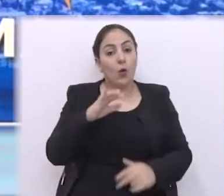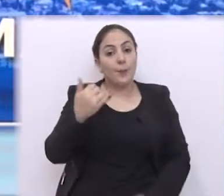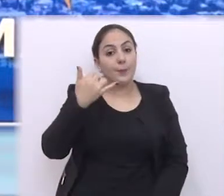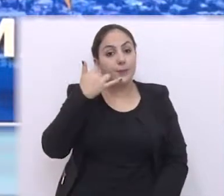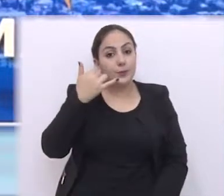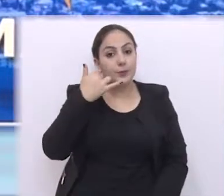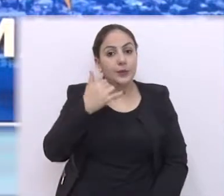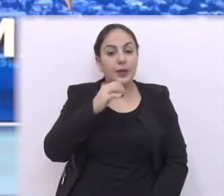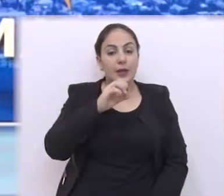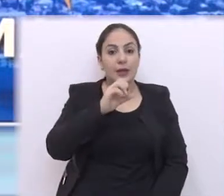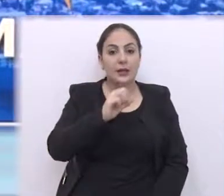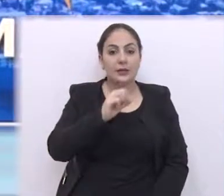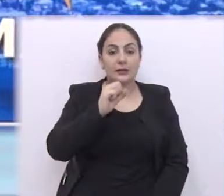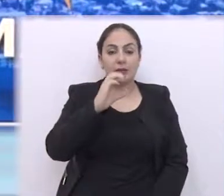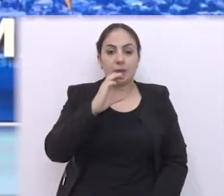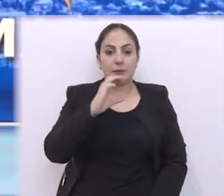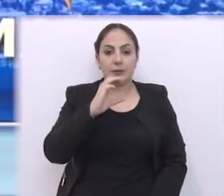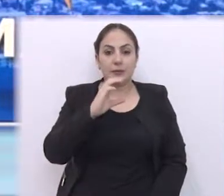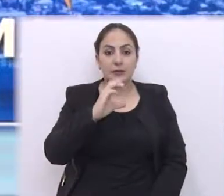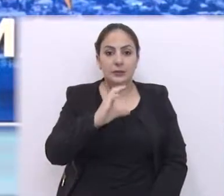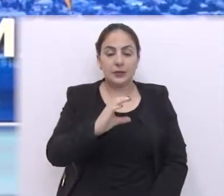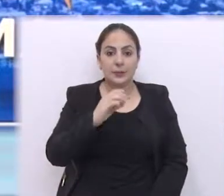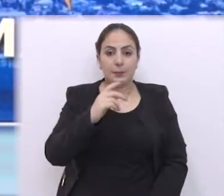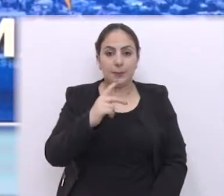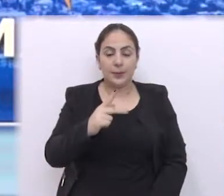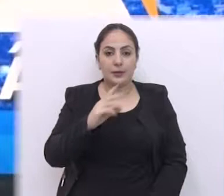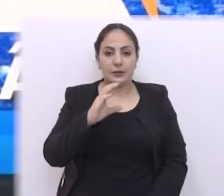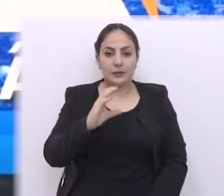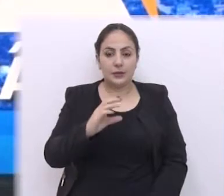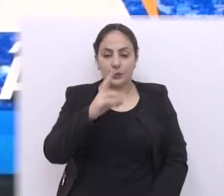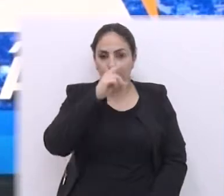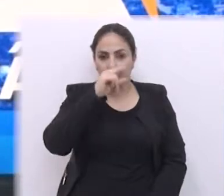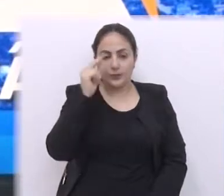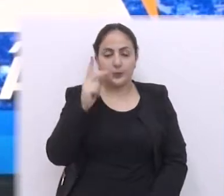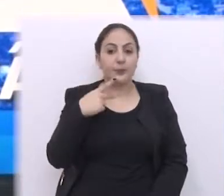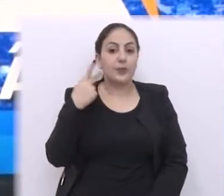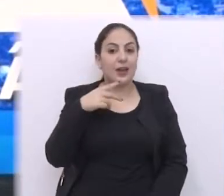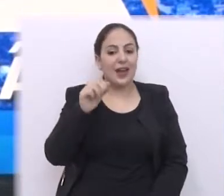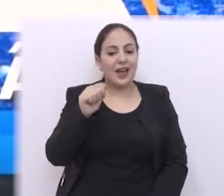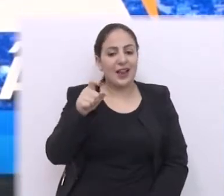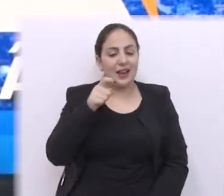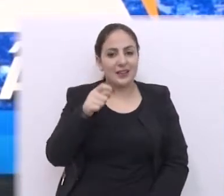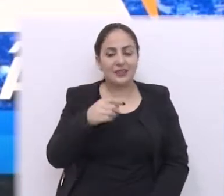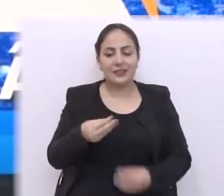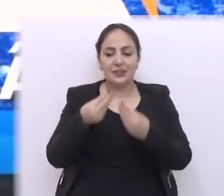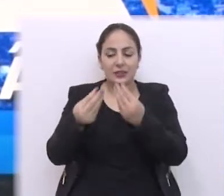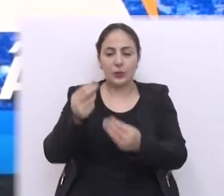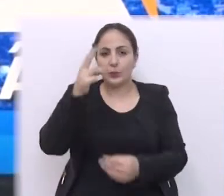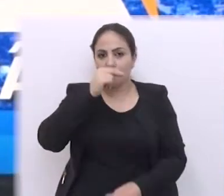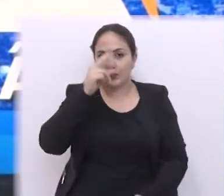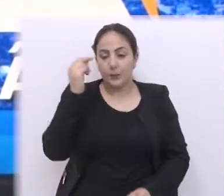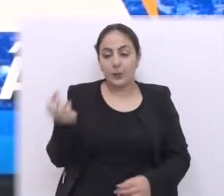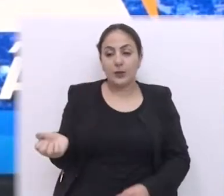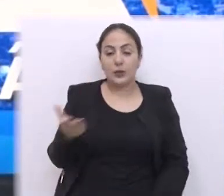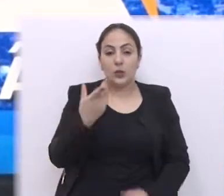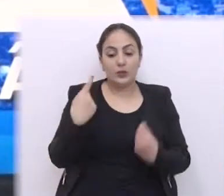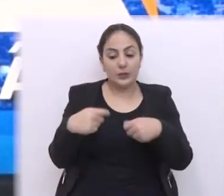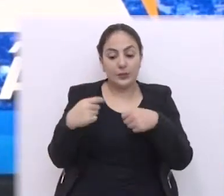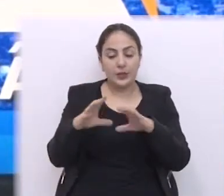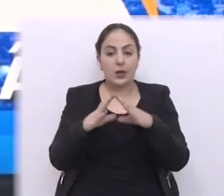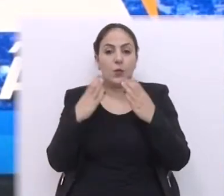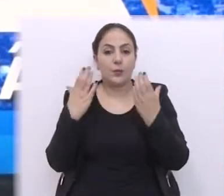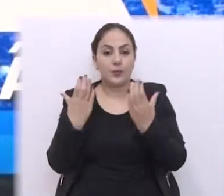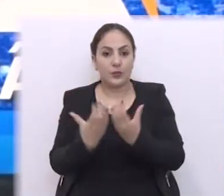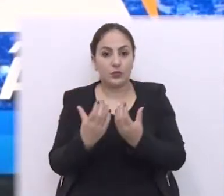ou pelo telefone do SCPC do município. O vereador Alex Necker enviou ao Poder Executivo uma